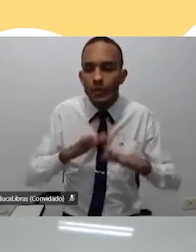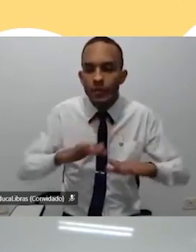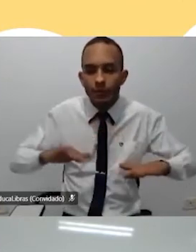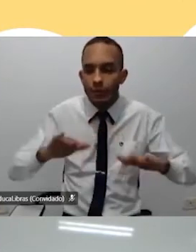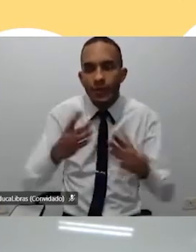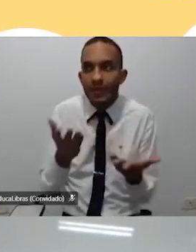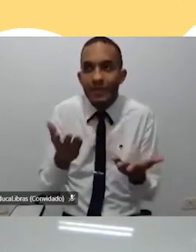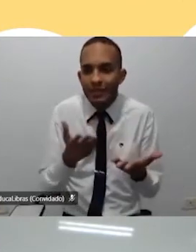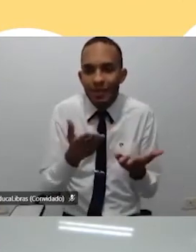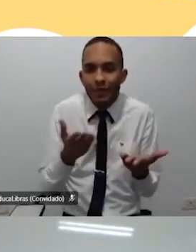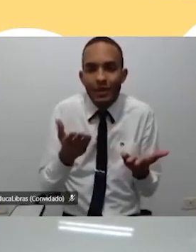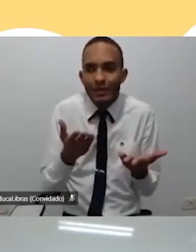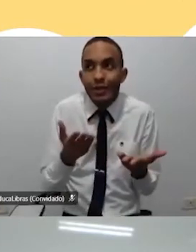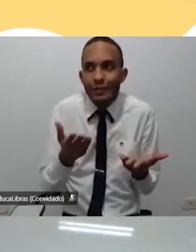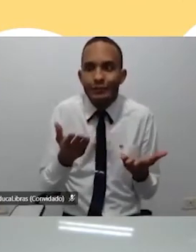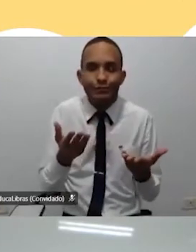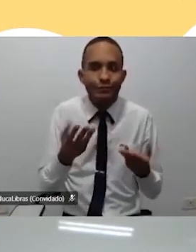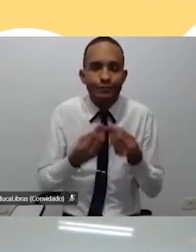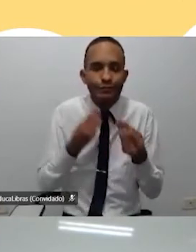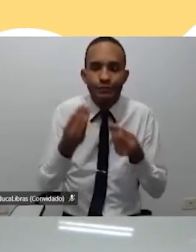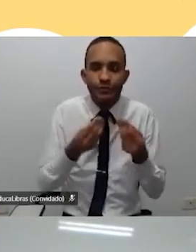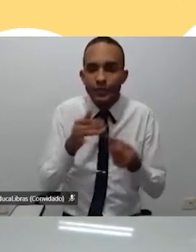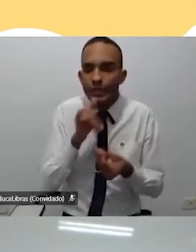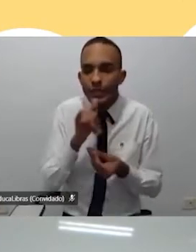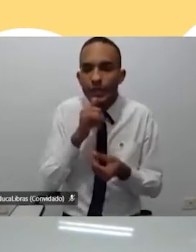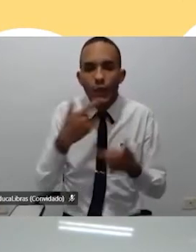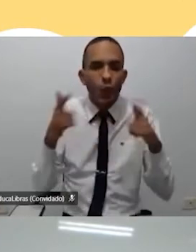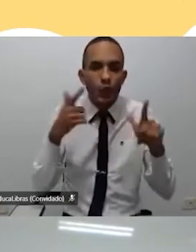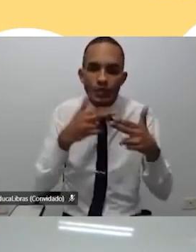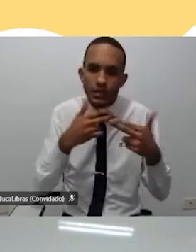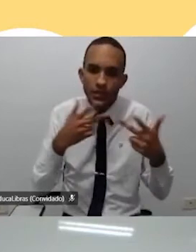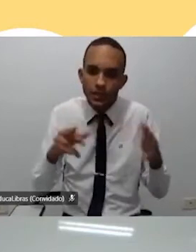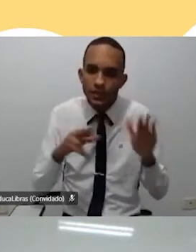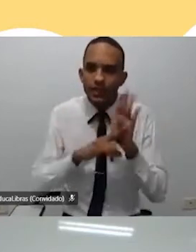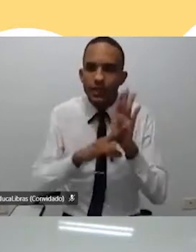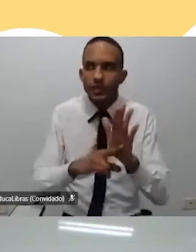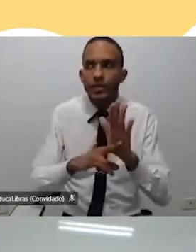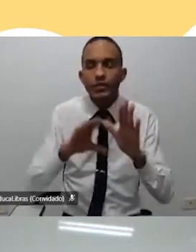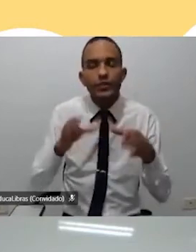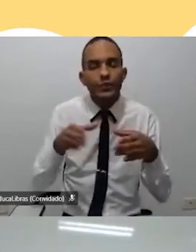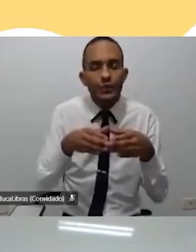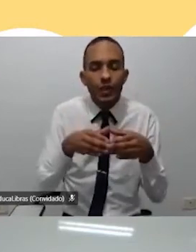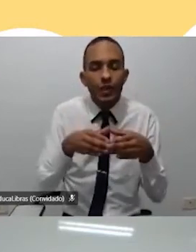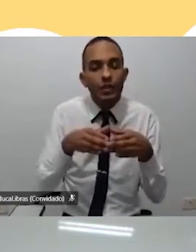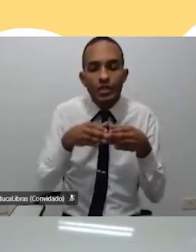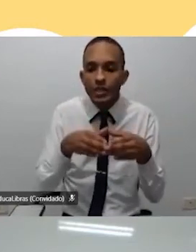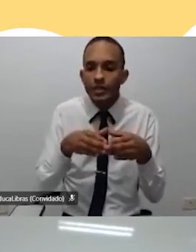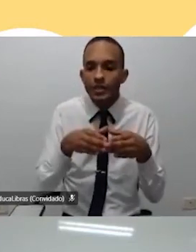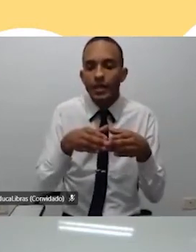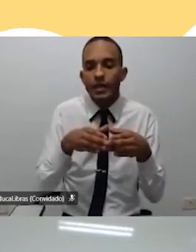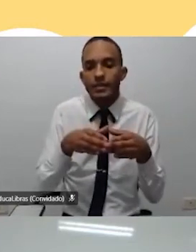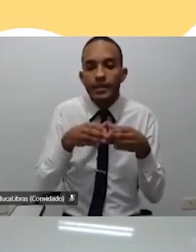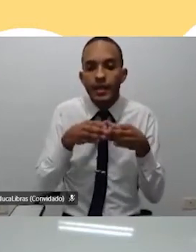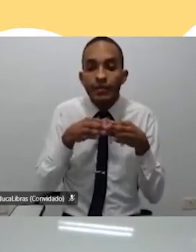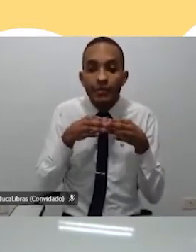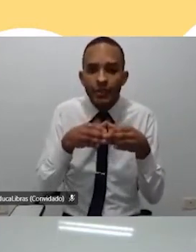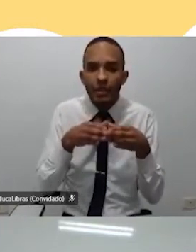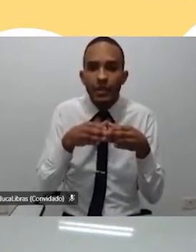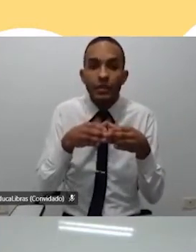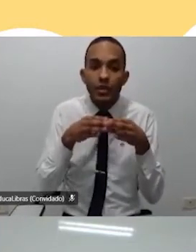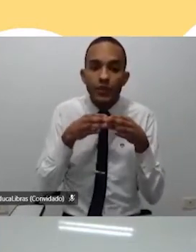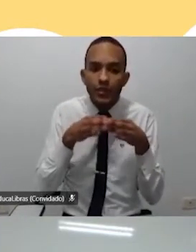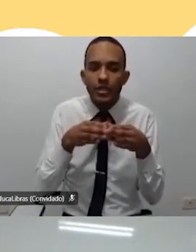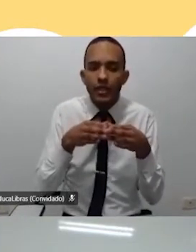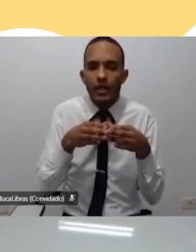conselhos de classe, e ser representante de classe também, e depois eu entrei para o Grêmio, e aí eu virei presidente do Grêmio e